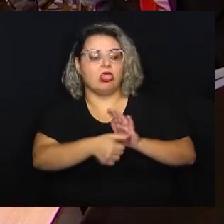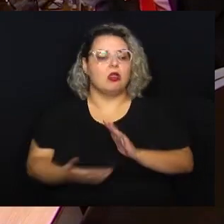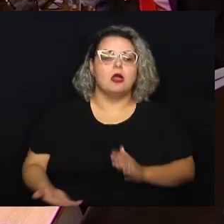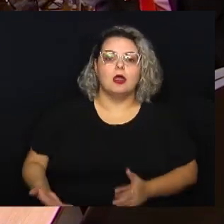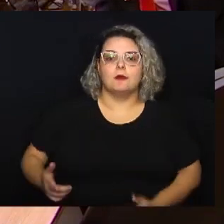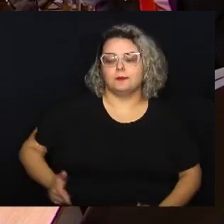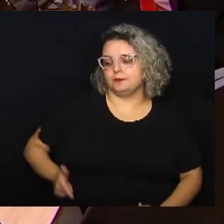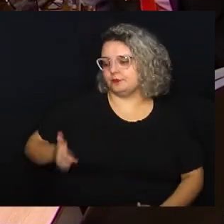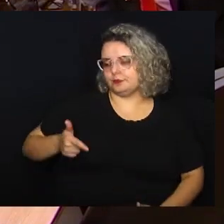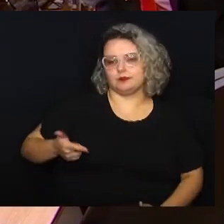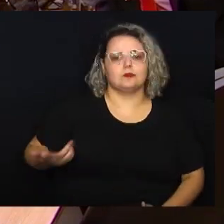com armas, enfim, objetos...